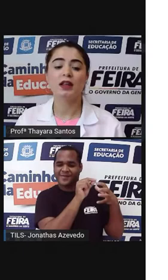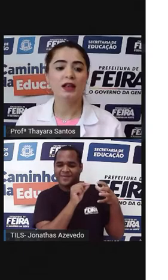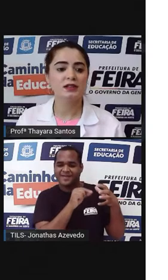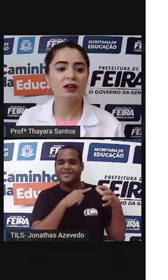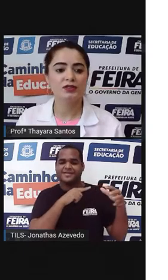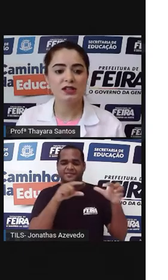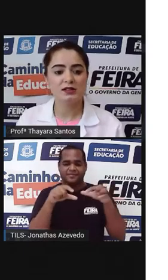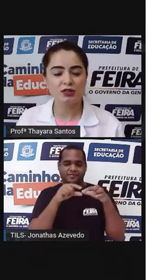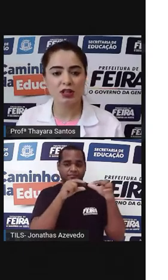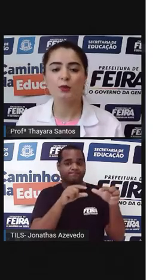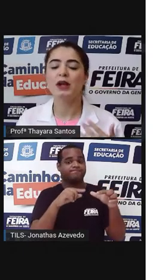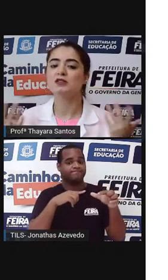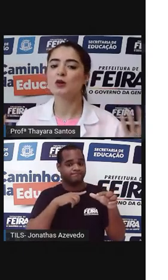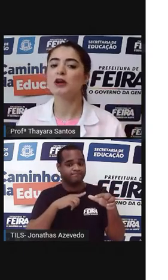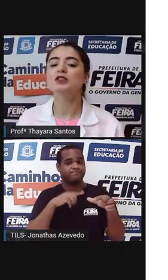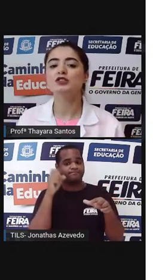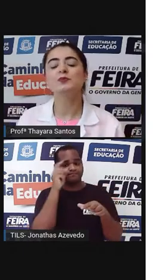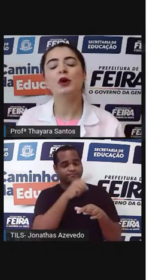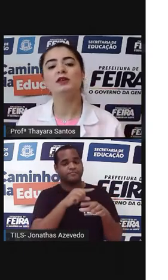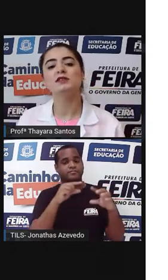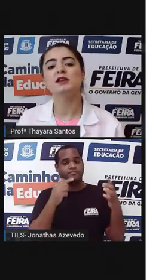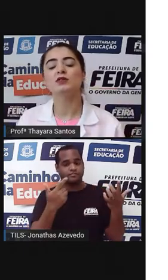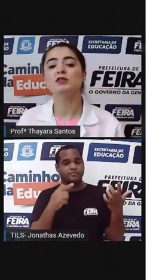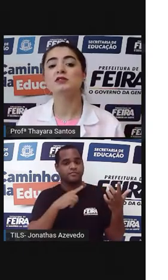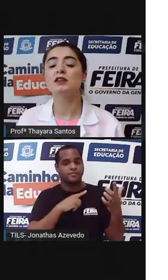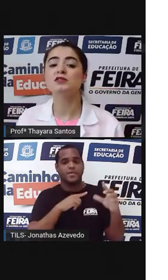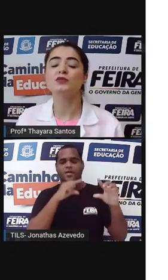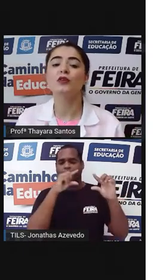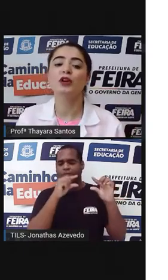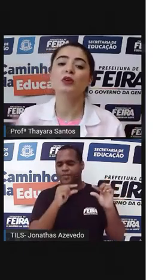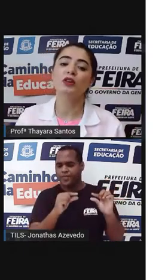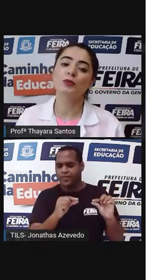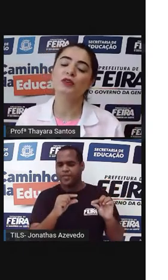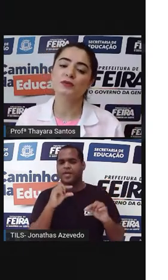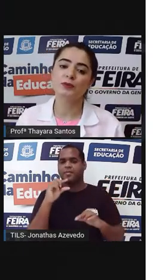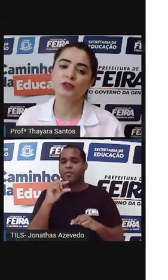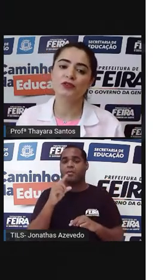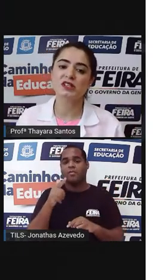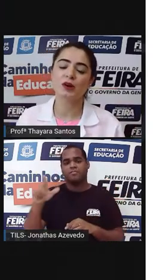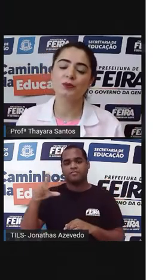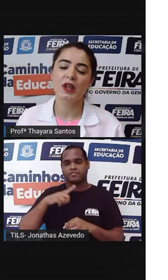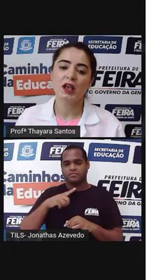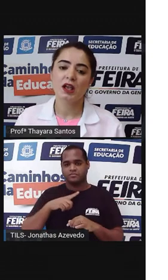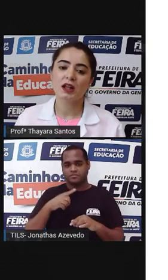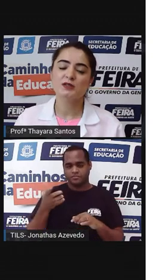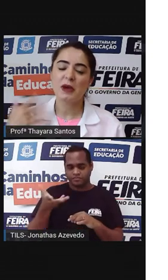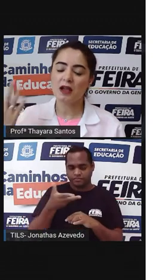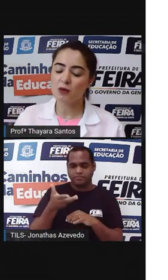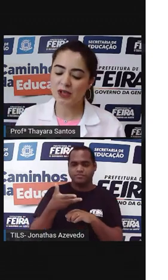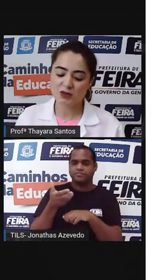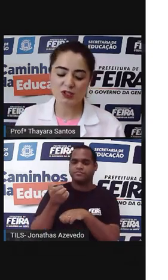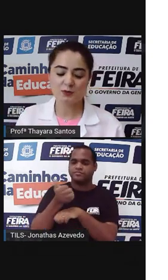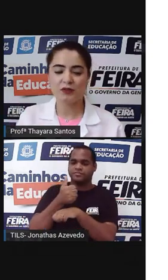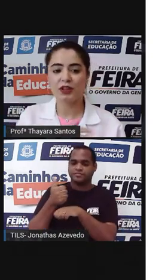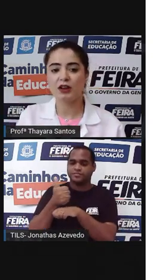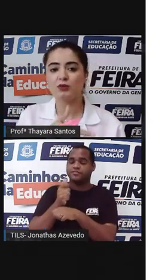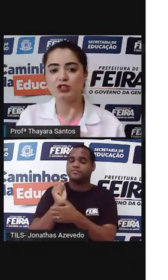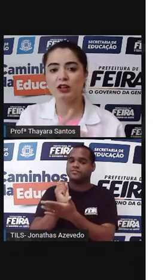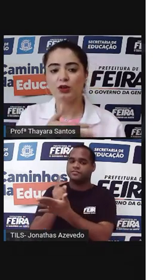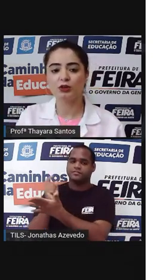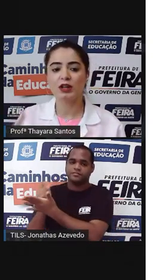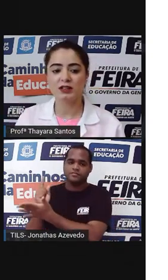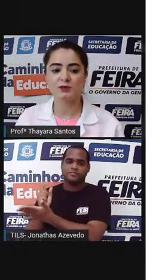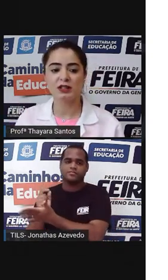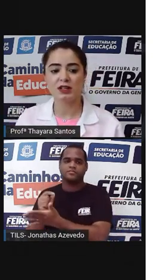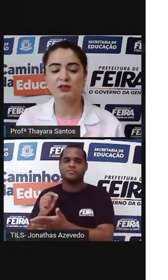que tem essa deficiência de ter abelhas como agentes polinizadores. E eles desenvolveram uma nova profissão. Que eles pagam pessoas pra ficarem